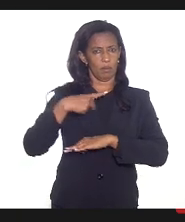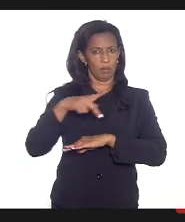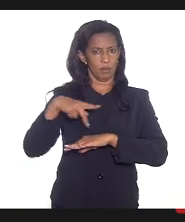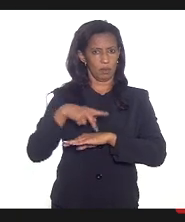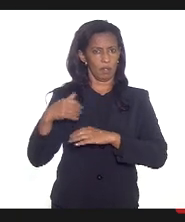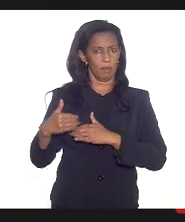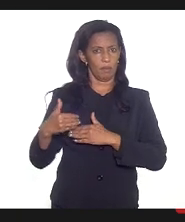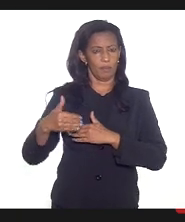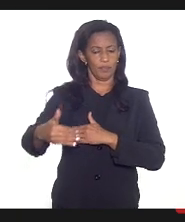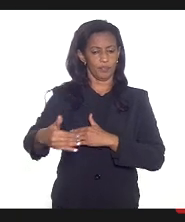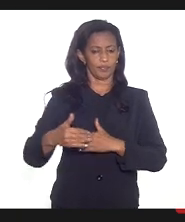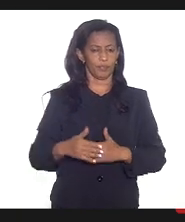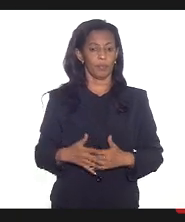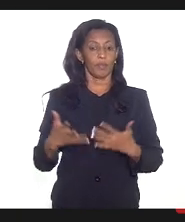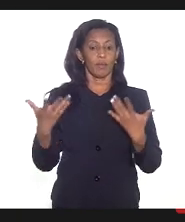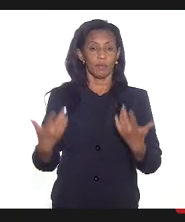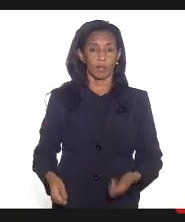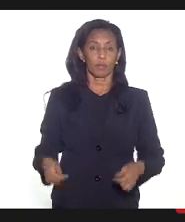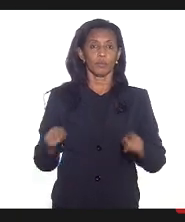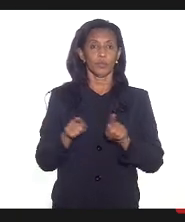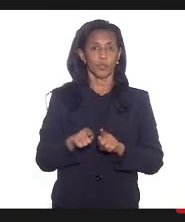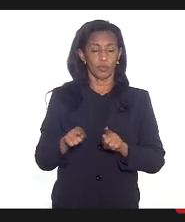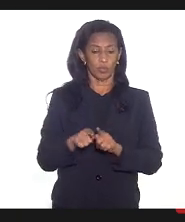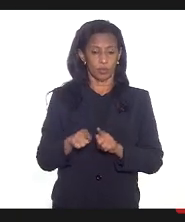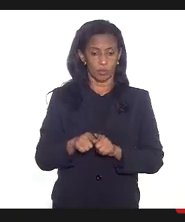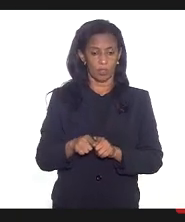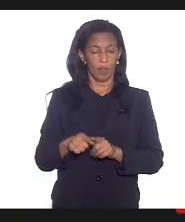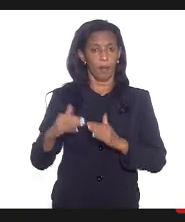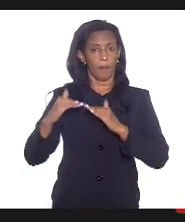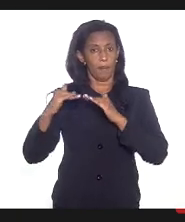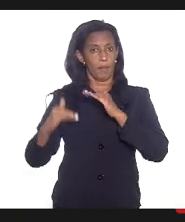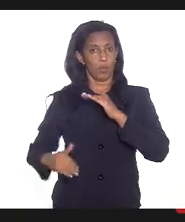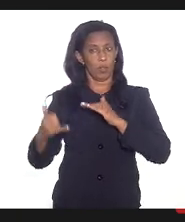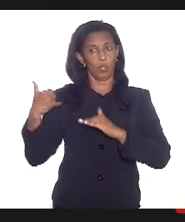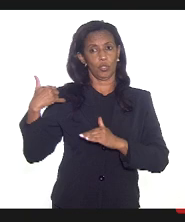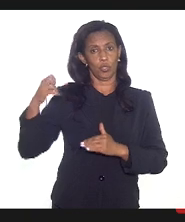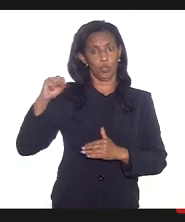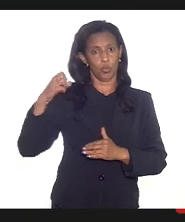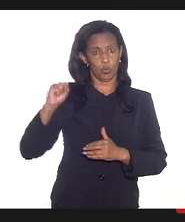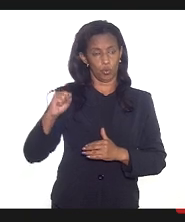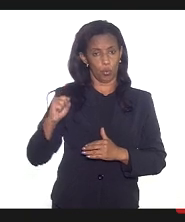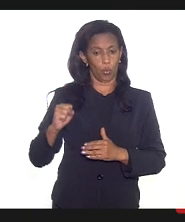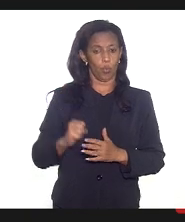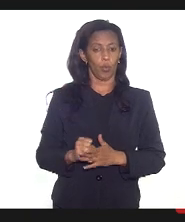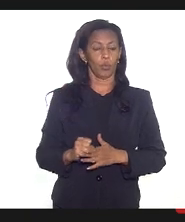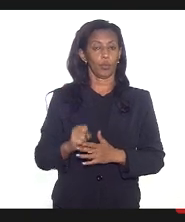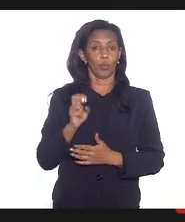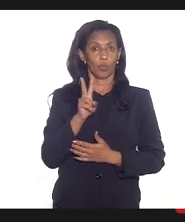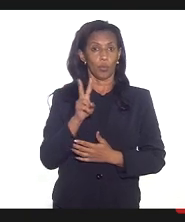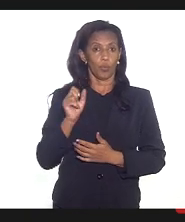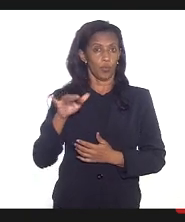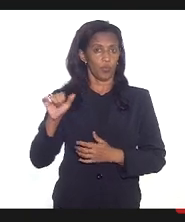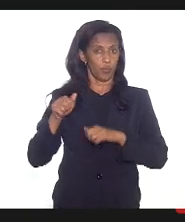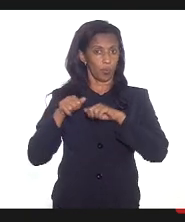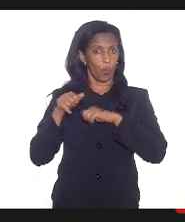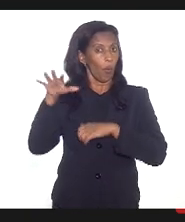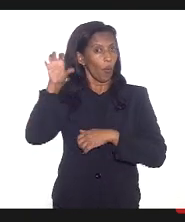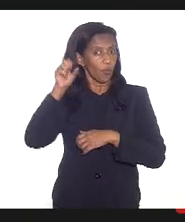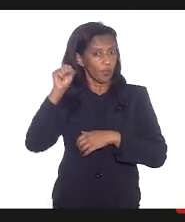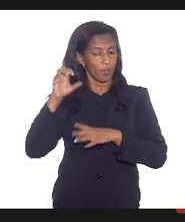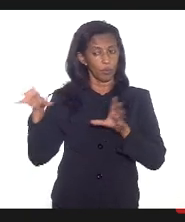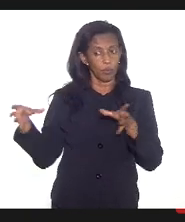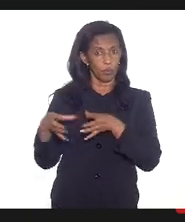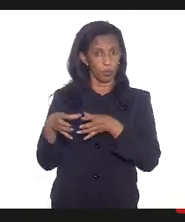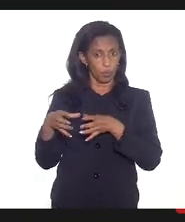partir daí a gente segue vamos também pacificar para os menores de 18 anos então ouvir os comitês para que a gente possa não